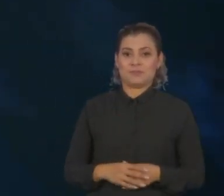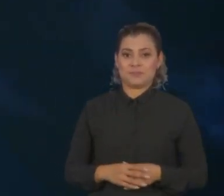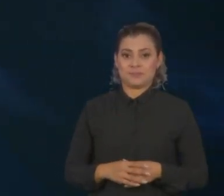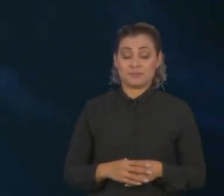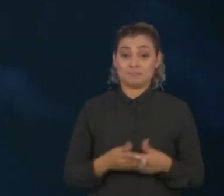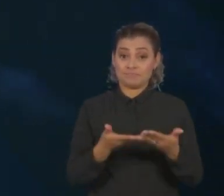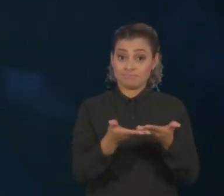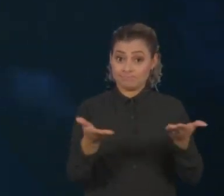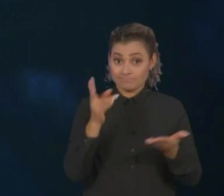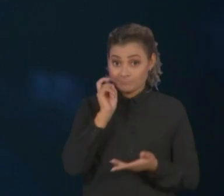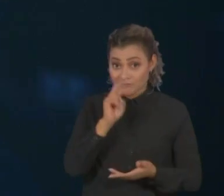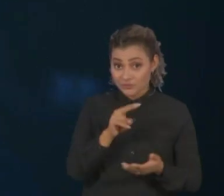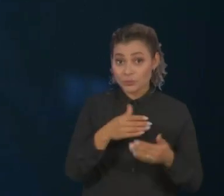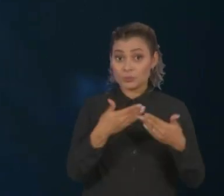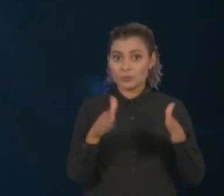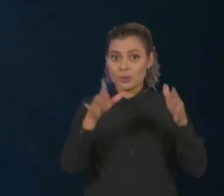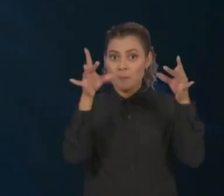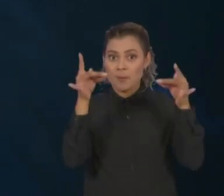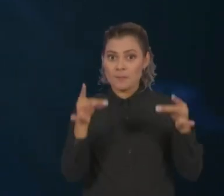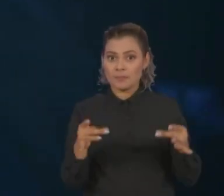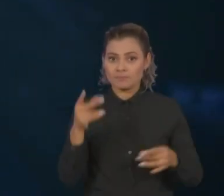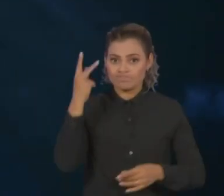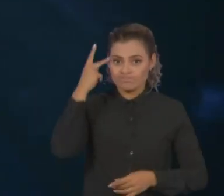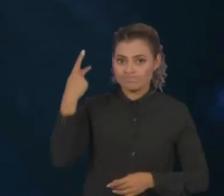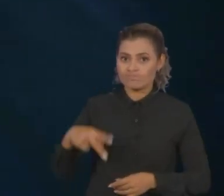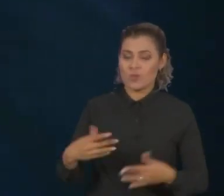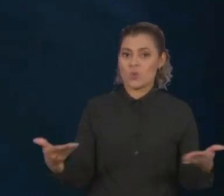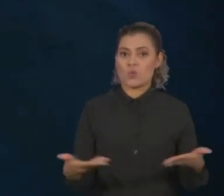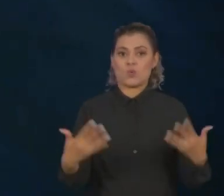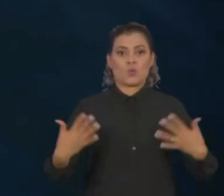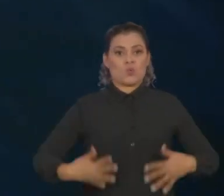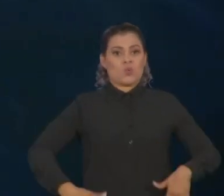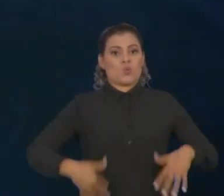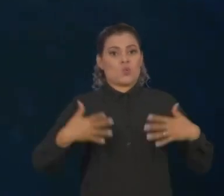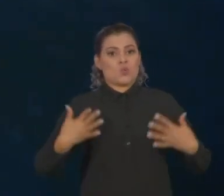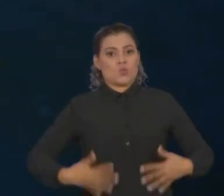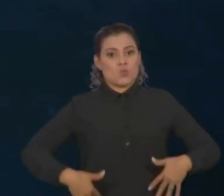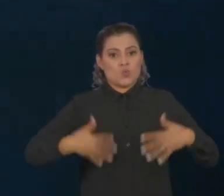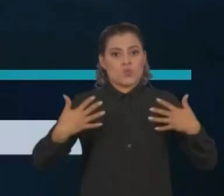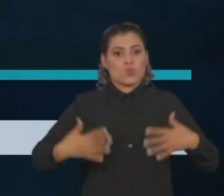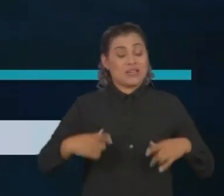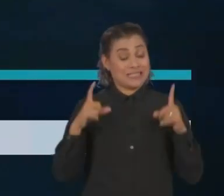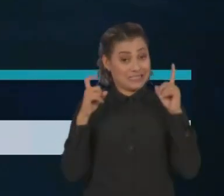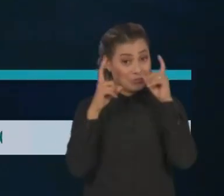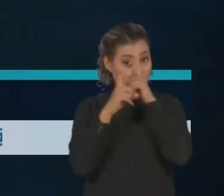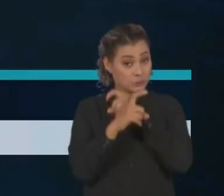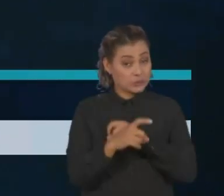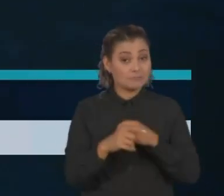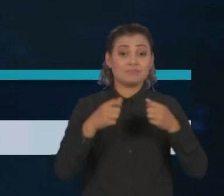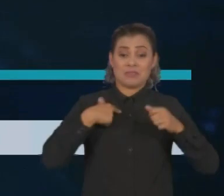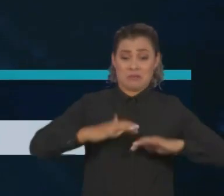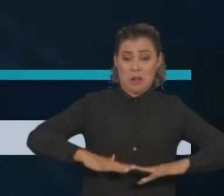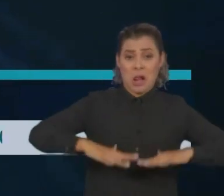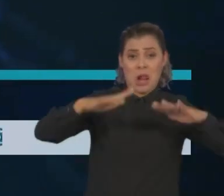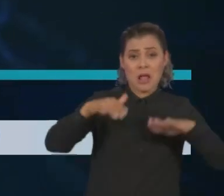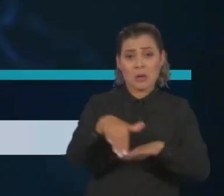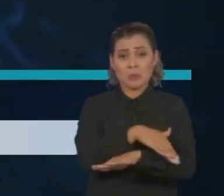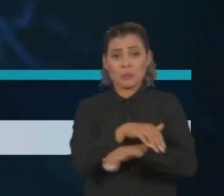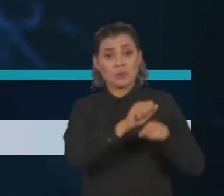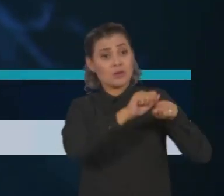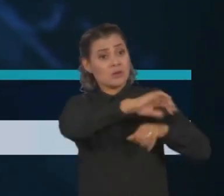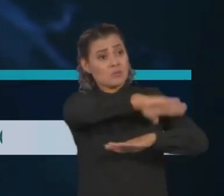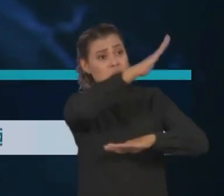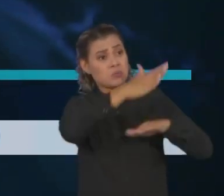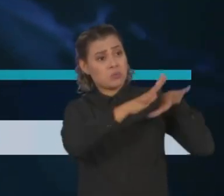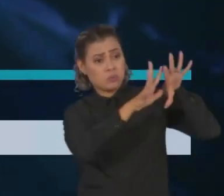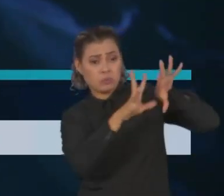O que você viu aí na abertura, São Paulo hoje enfrentou um dia realmente complicado. Avenidas alagadas, deslizamentos de terra,